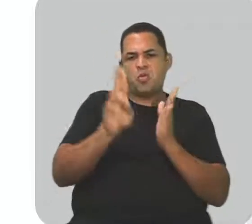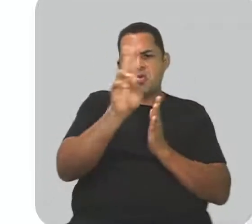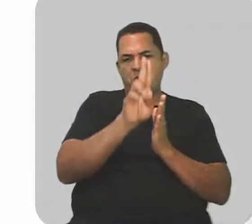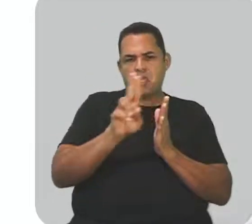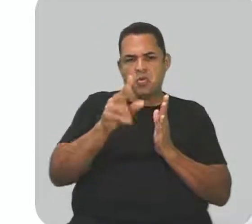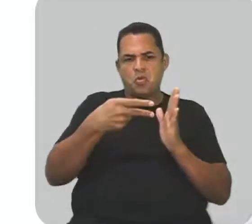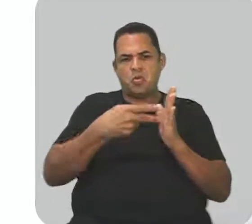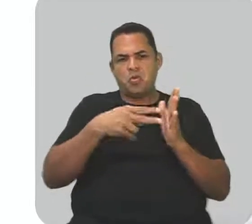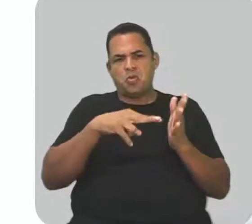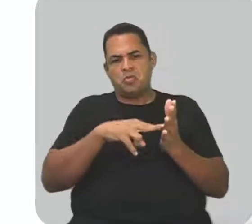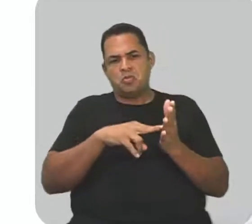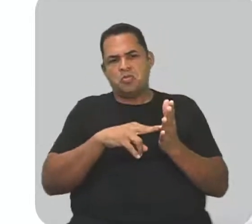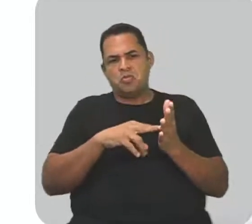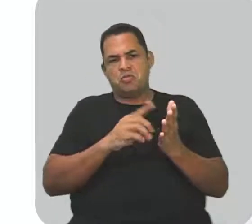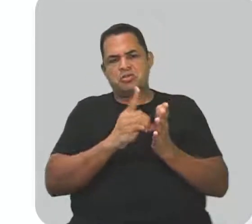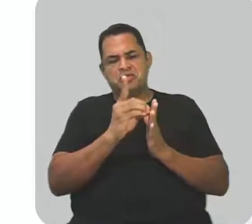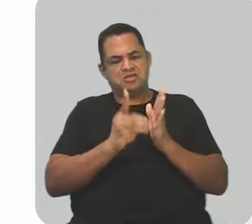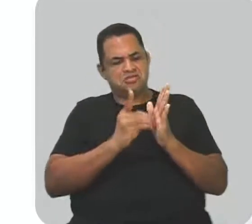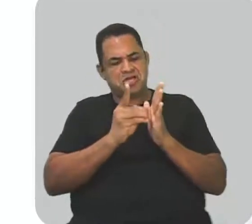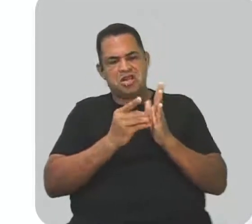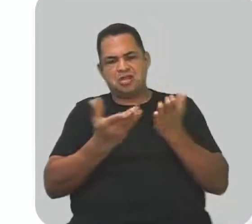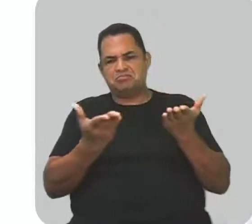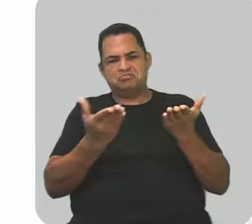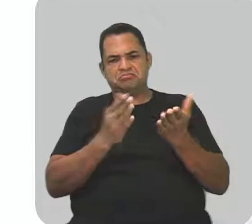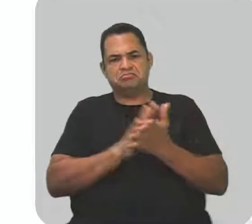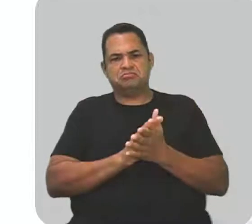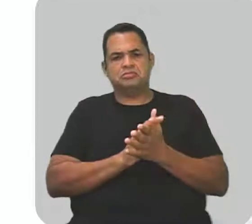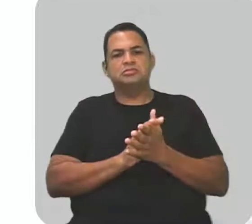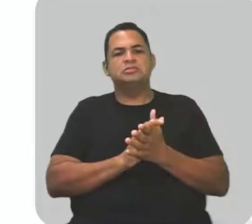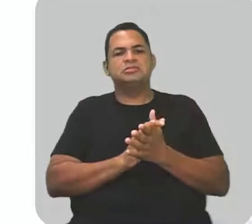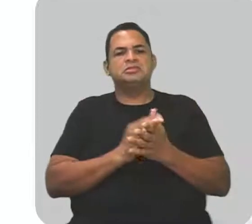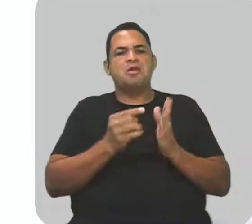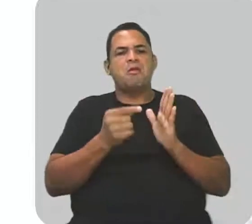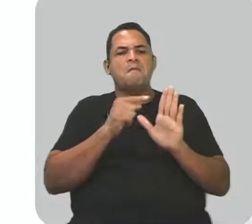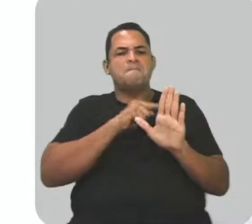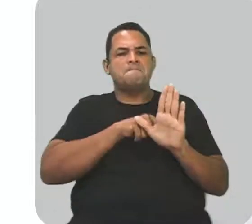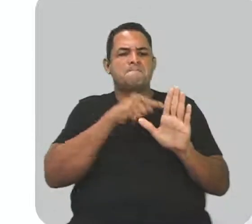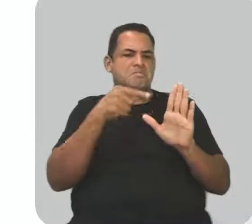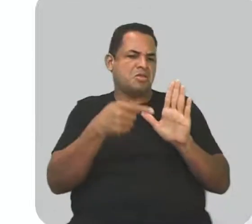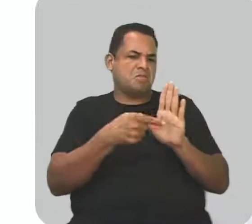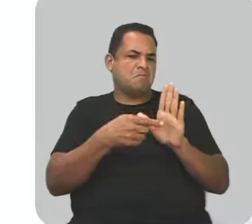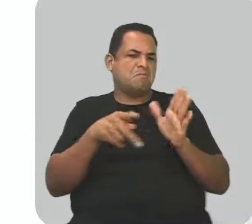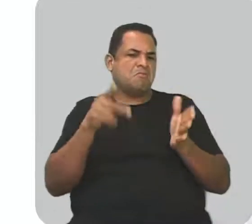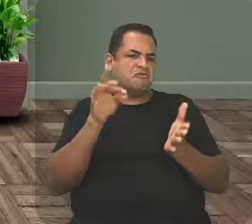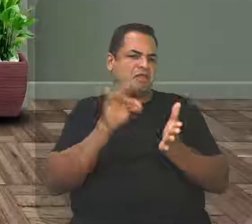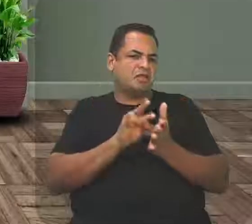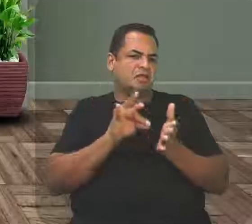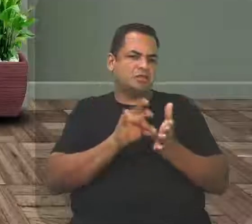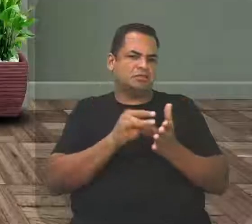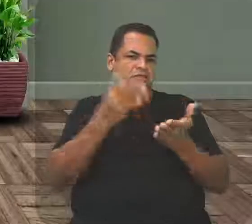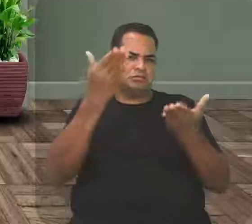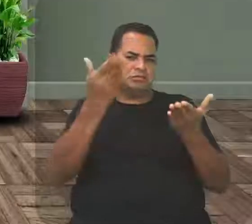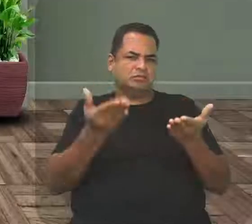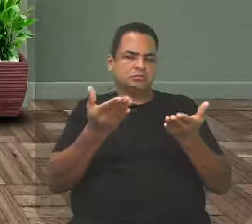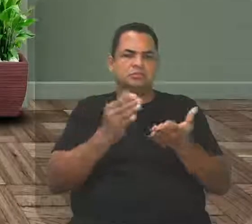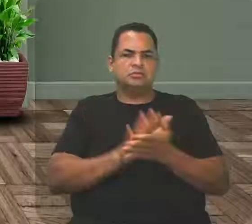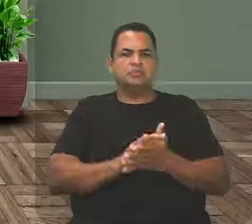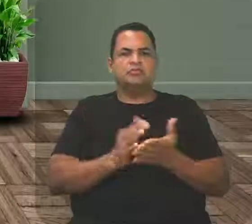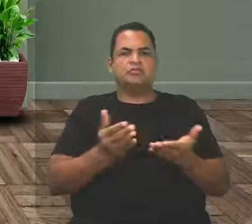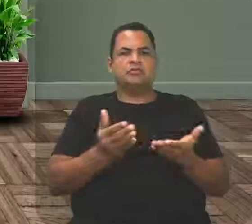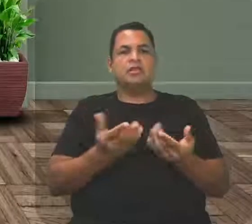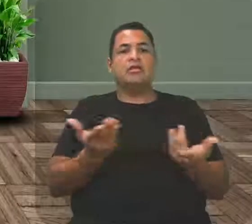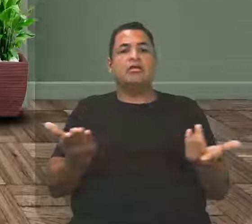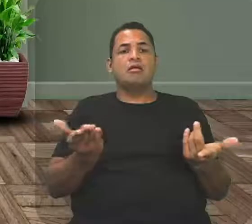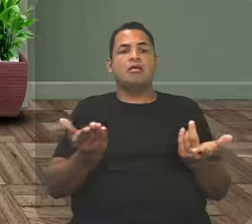as palavras sem preocupação com sem efeito emocional. Exatamente. Quase que não sabe. Vamos encontrar,